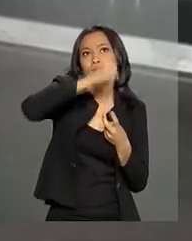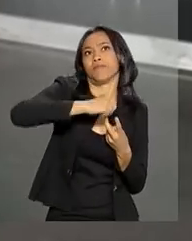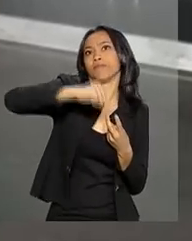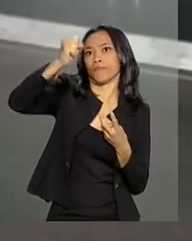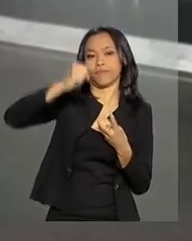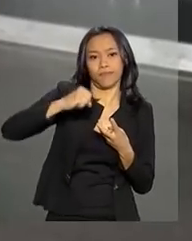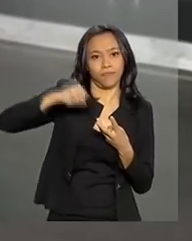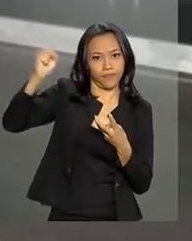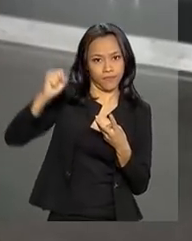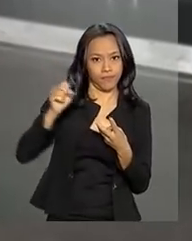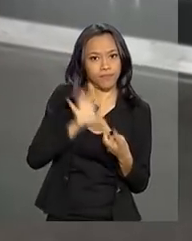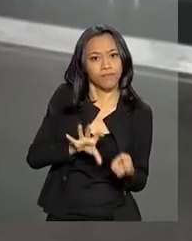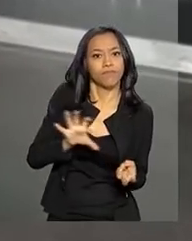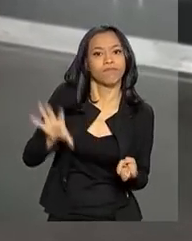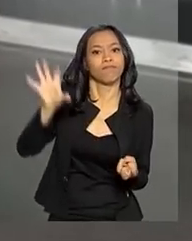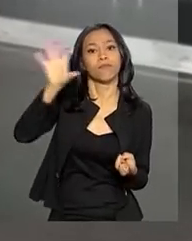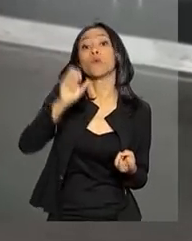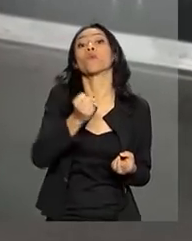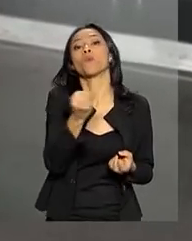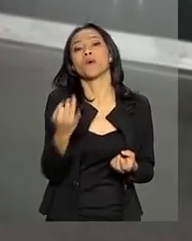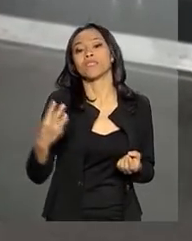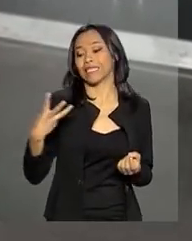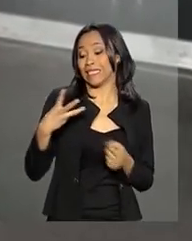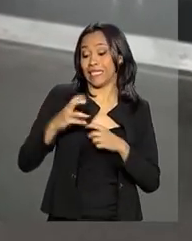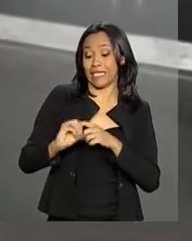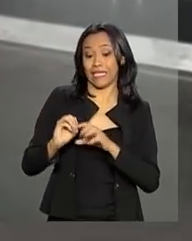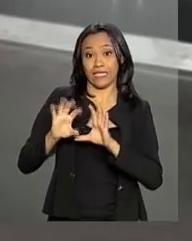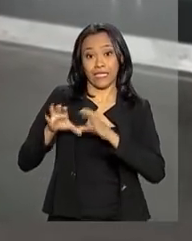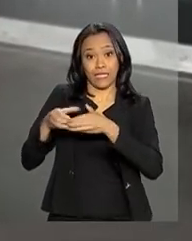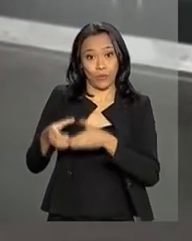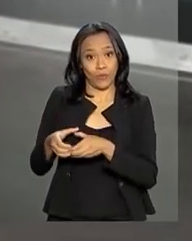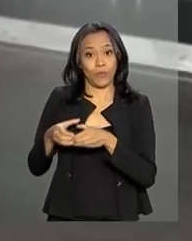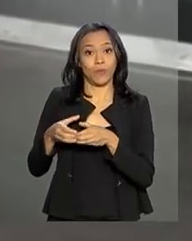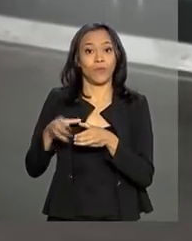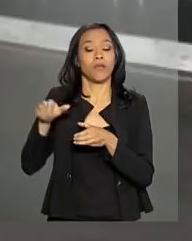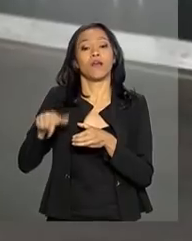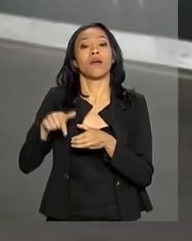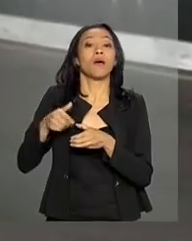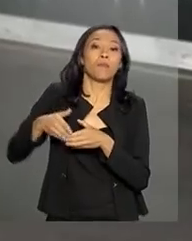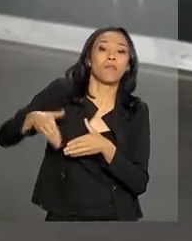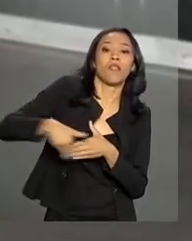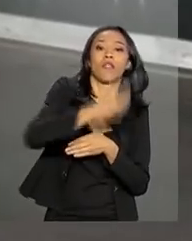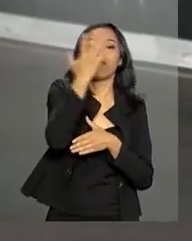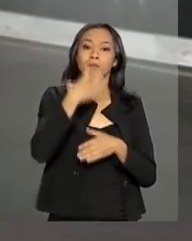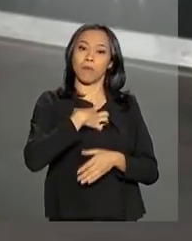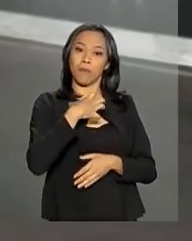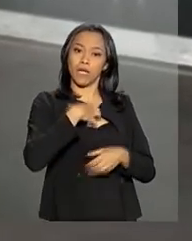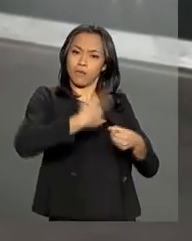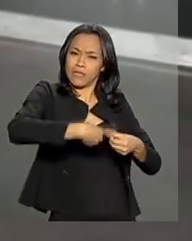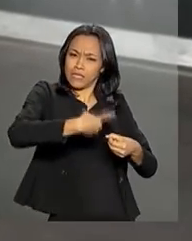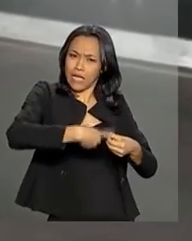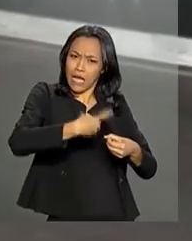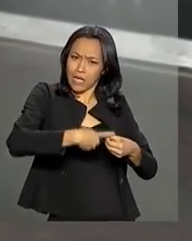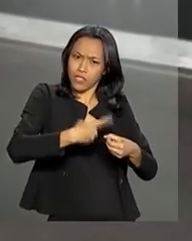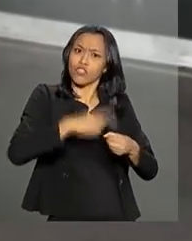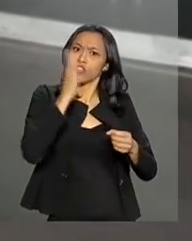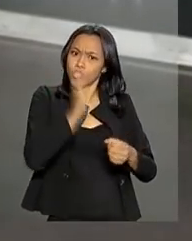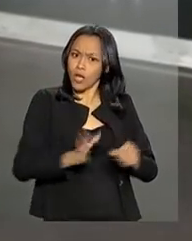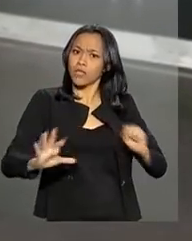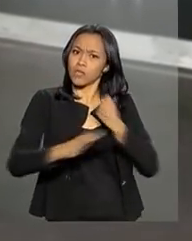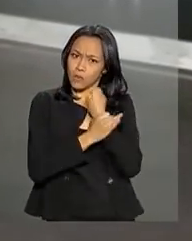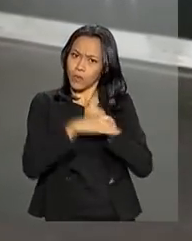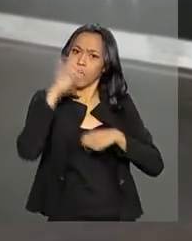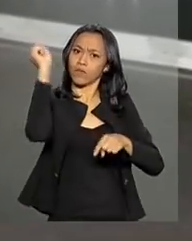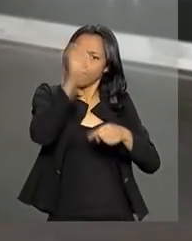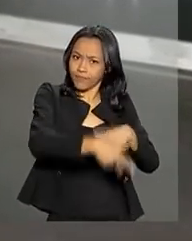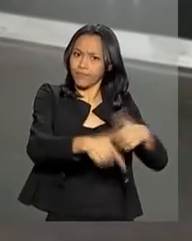relocar 30 imigrantes, dos 30 a 25, para Alagoinhas, na Bahia, e já com o emprego certo,